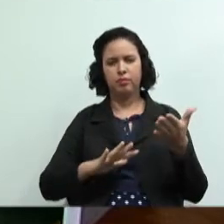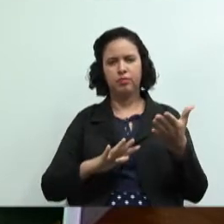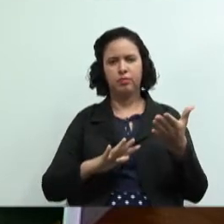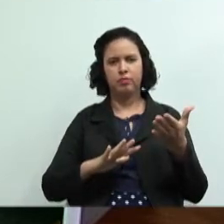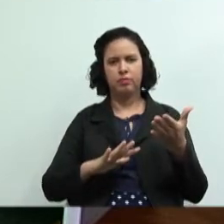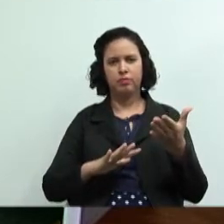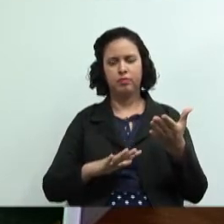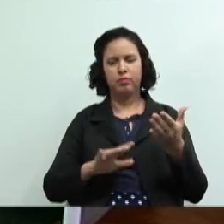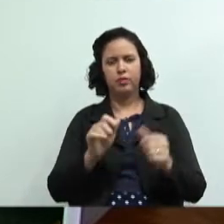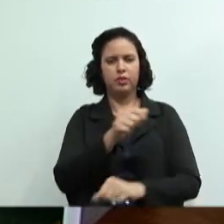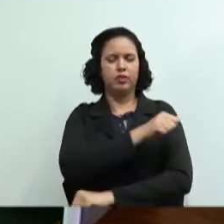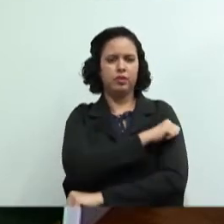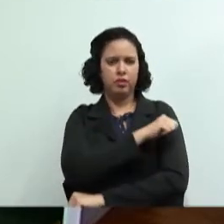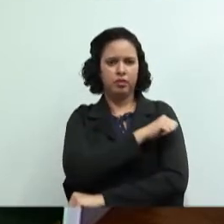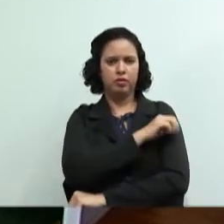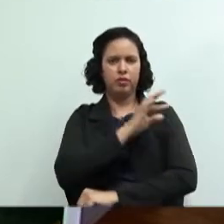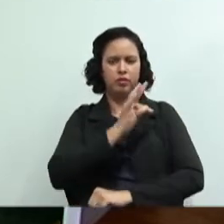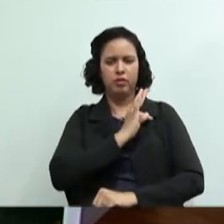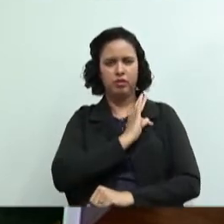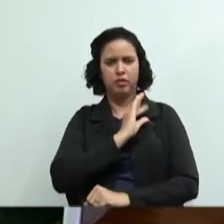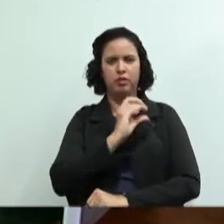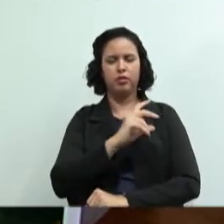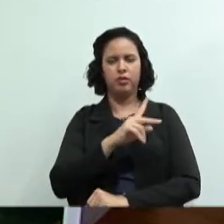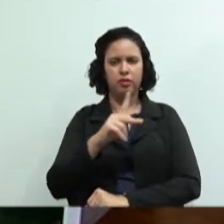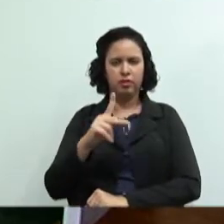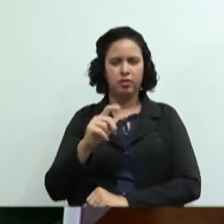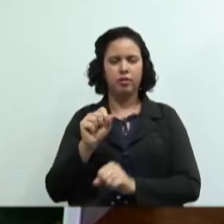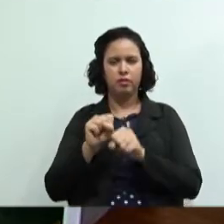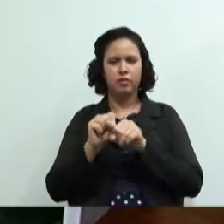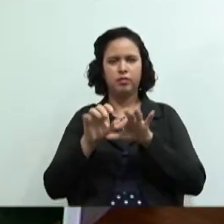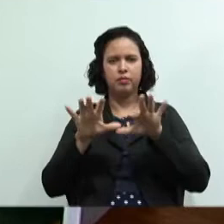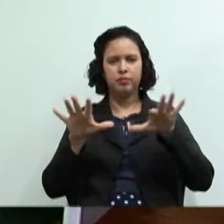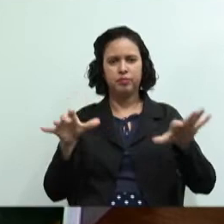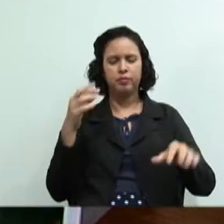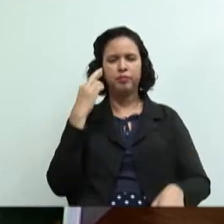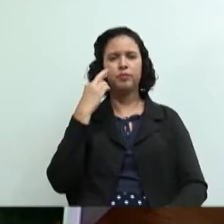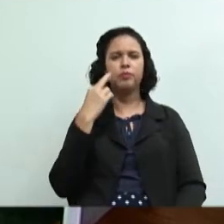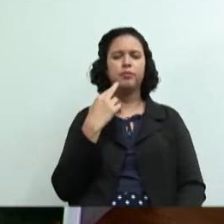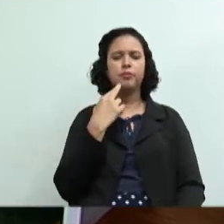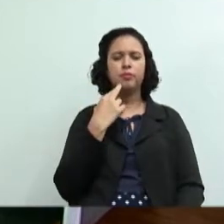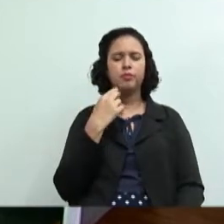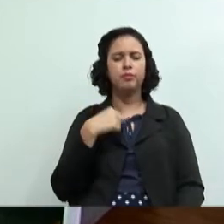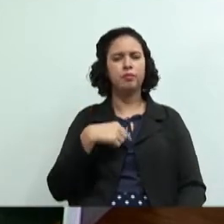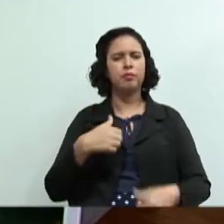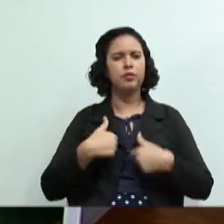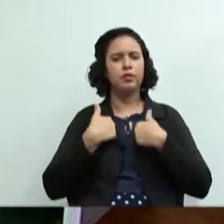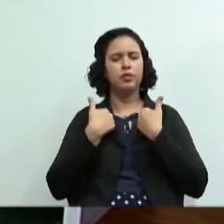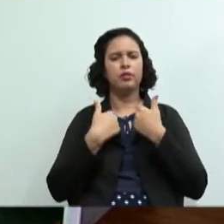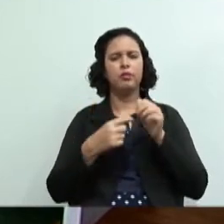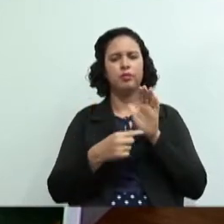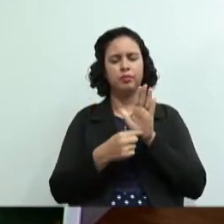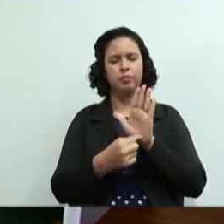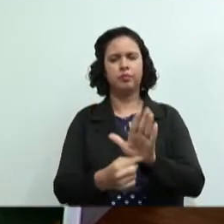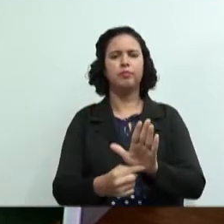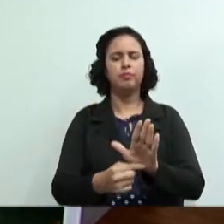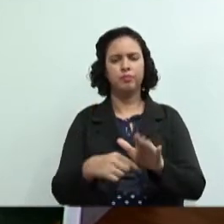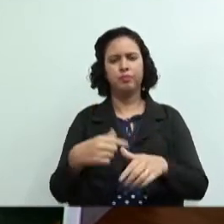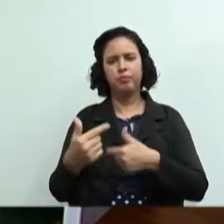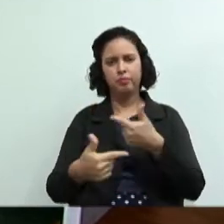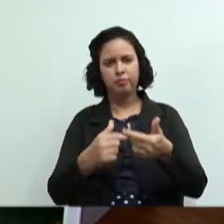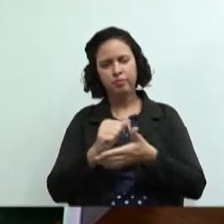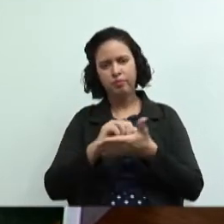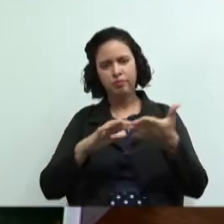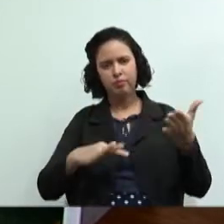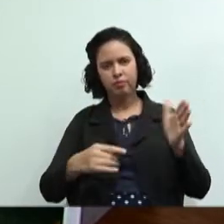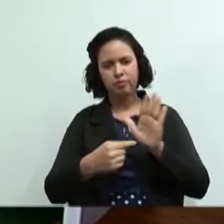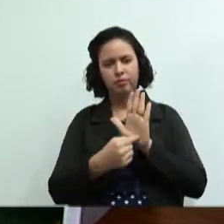dos alunos técnicos cooperativismo que estão espalhados por todo o estado a gente fica muito orgulhoso de mostrar o trabalho de vocês aqui